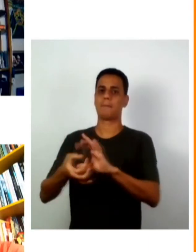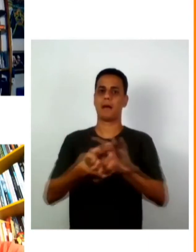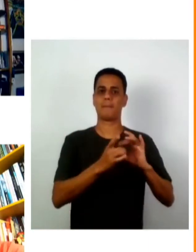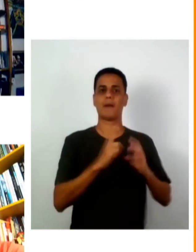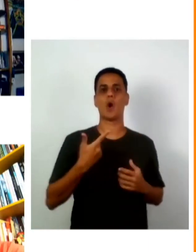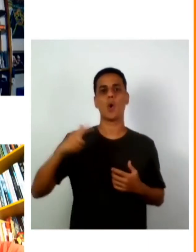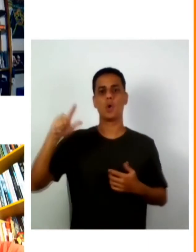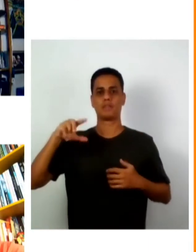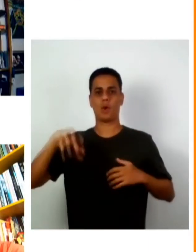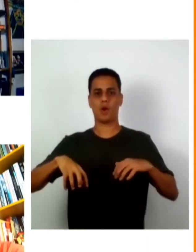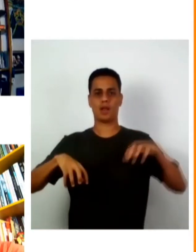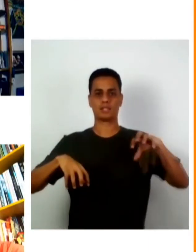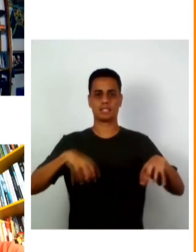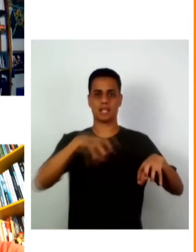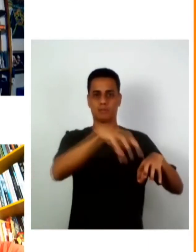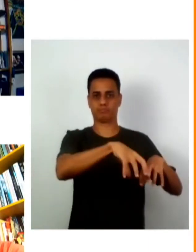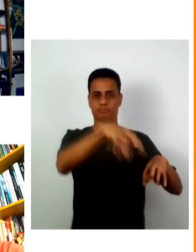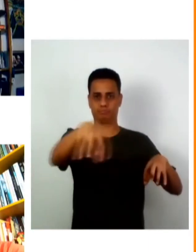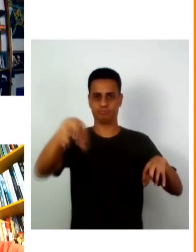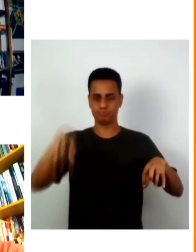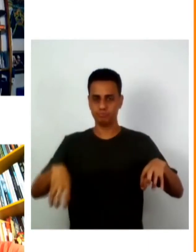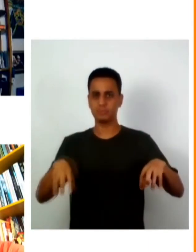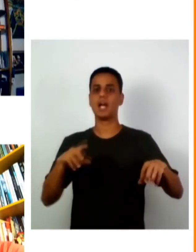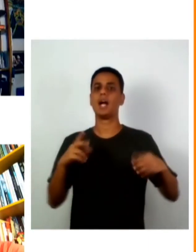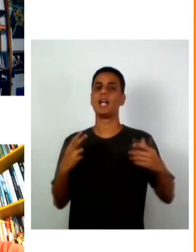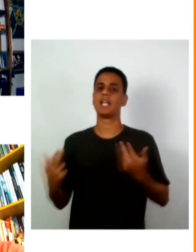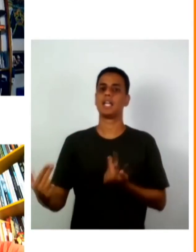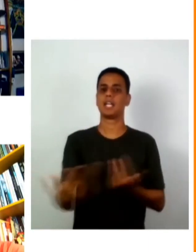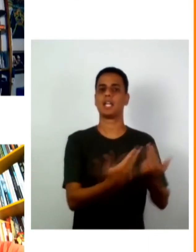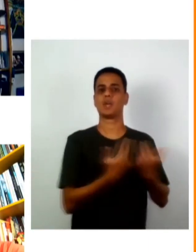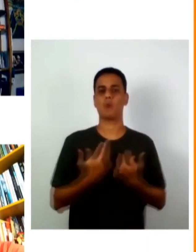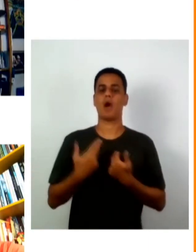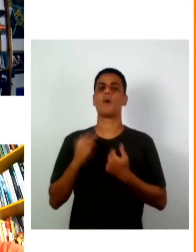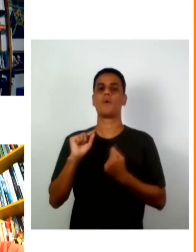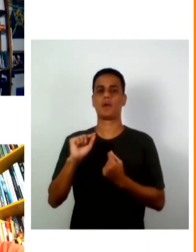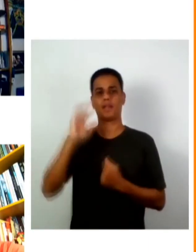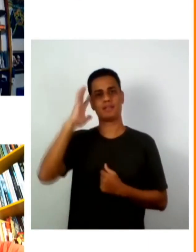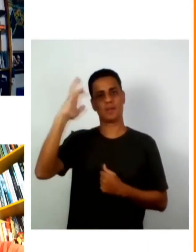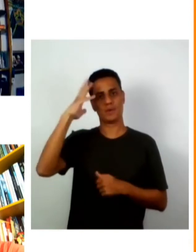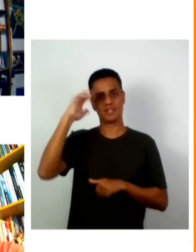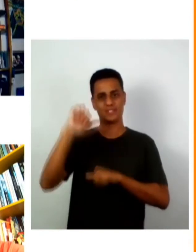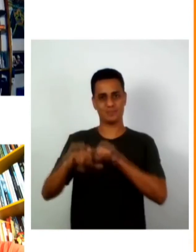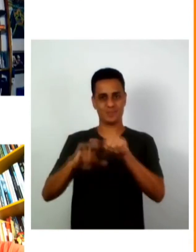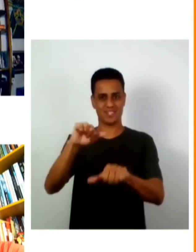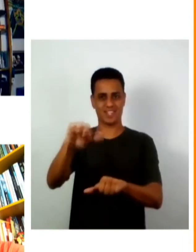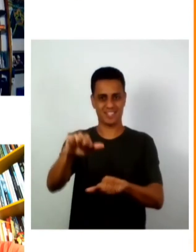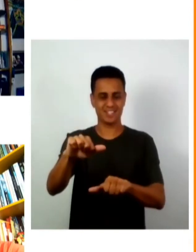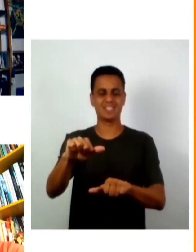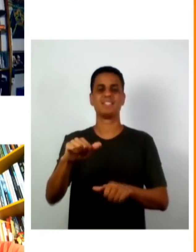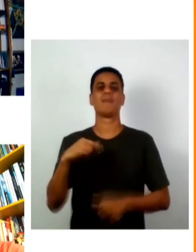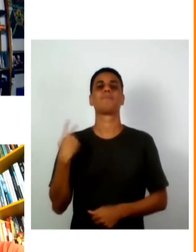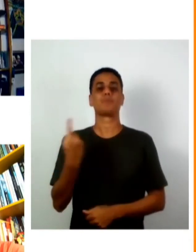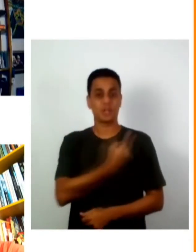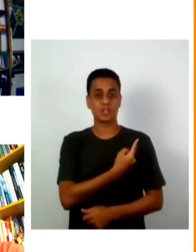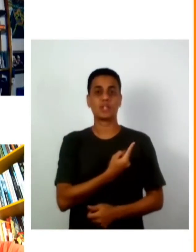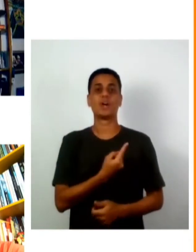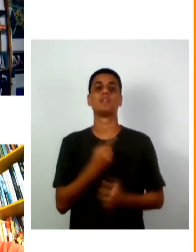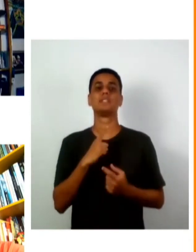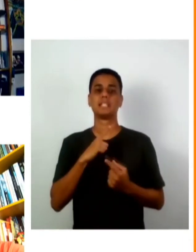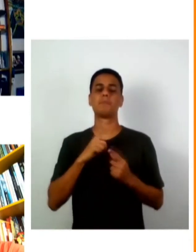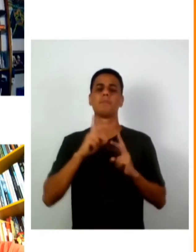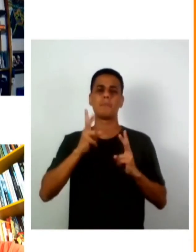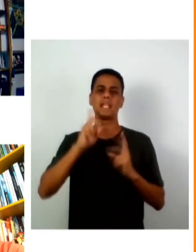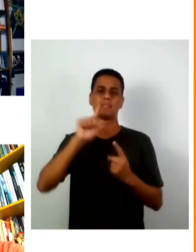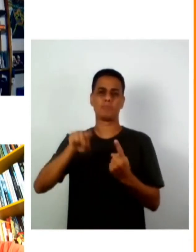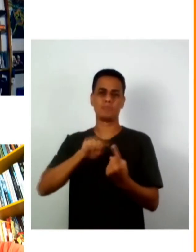compartilham de um mesmo contexto de teoria da mudança é como se a gente tivesse um único um único objetivo de teoria da